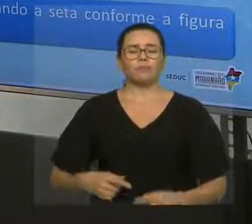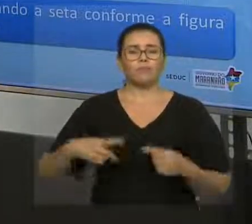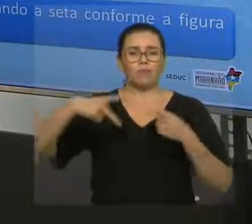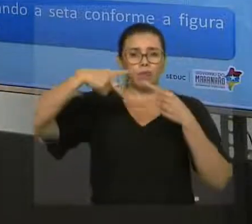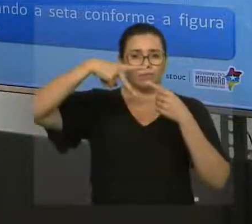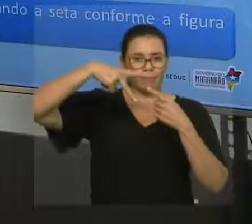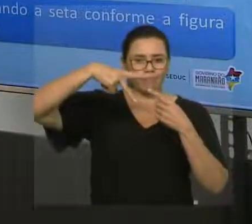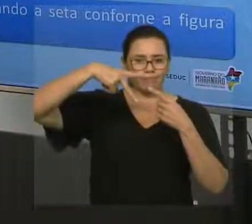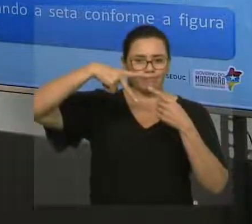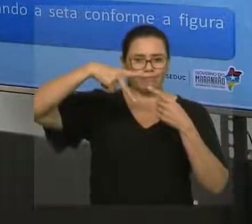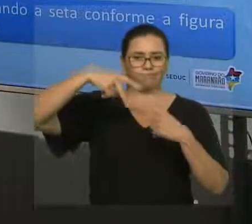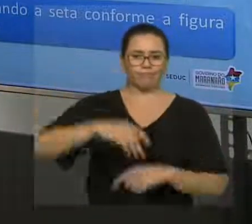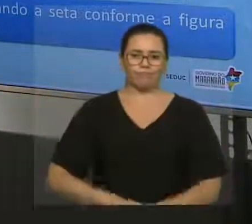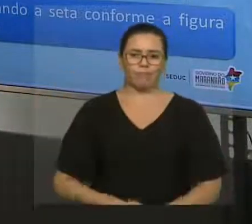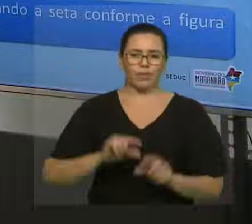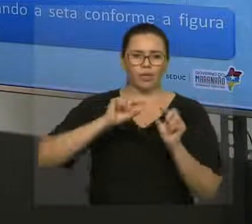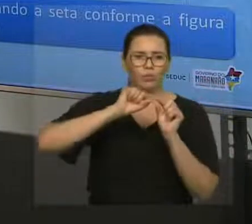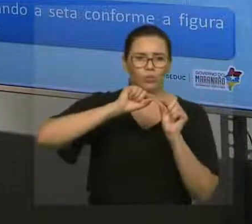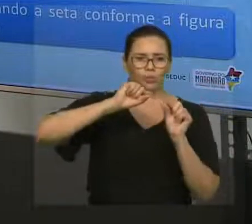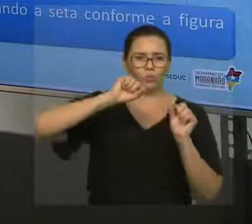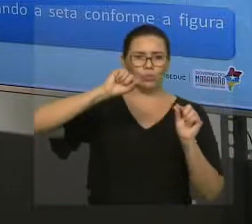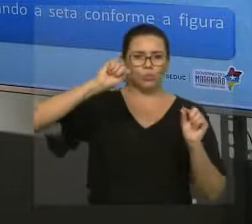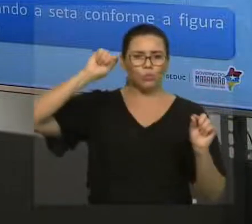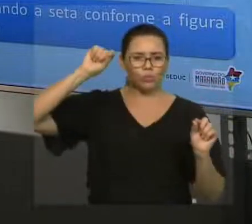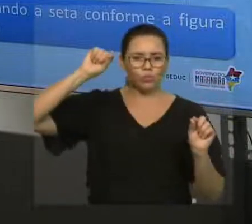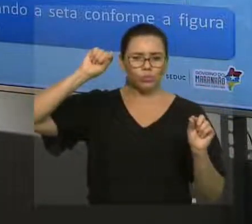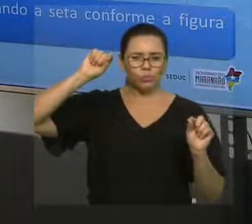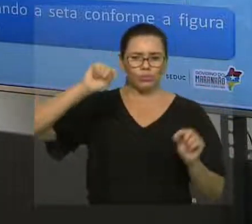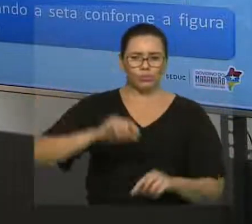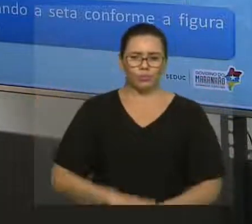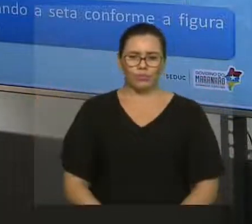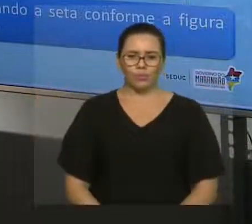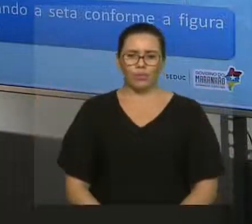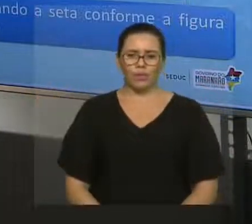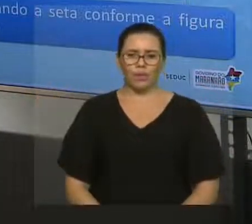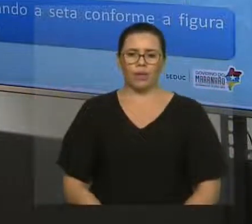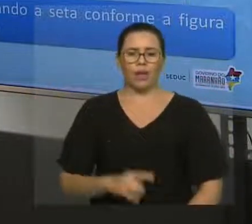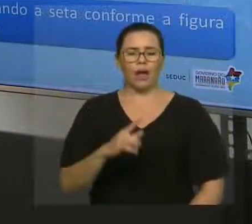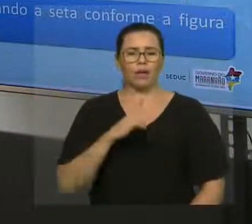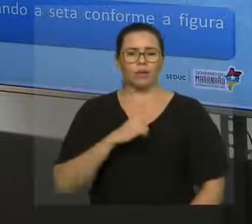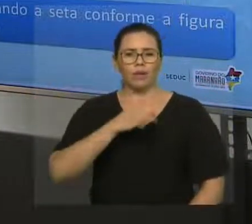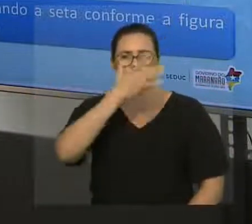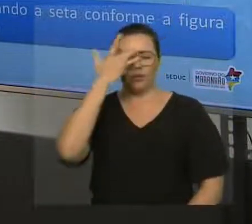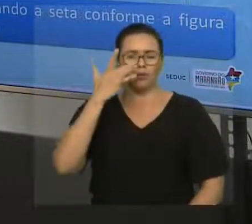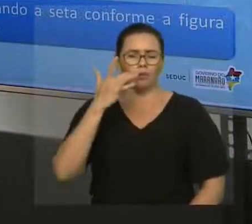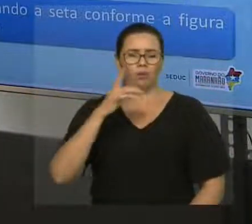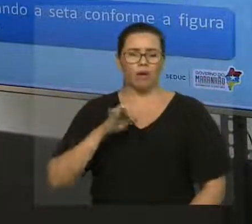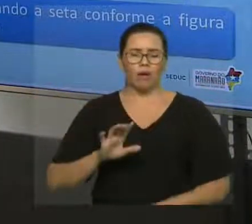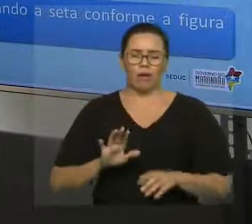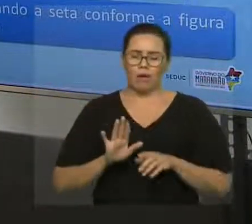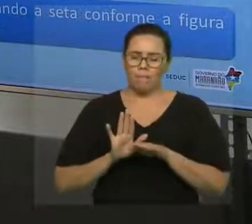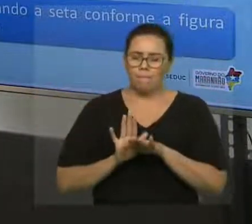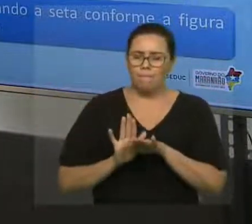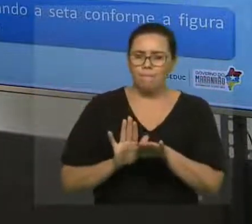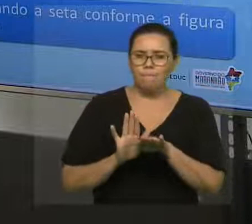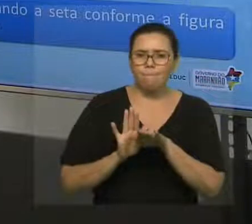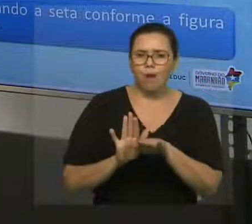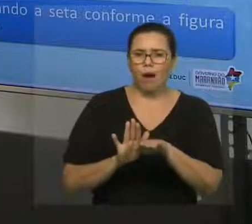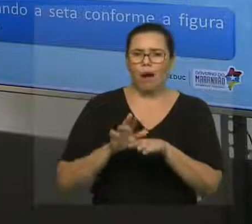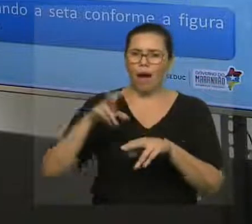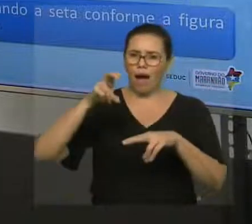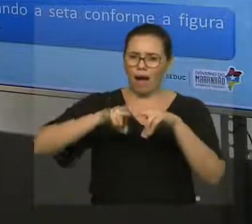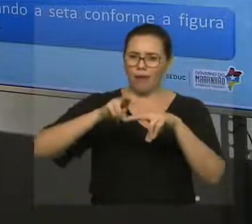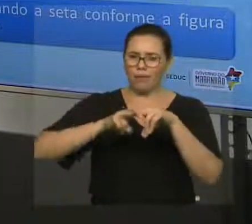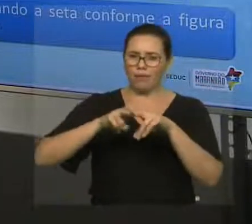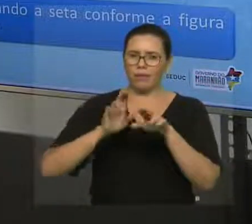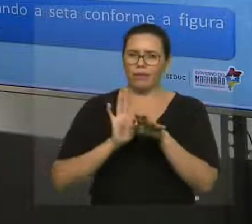Imagina que isso aqui é uma cadeira, por exemplo, e eu tenho uma pessoa puxando a cadeira para cá, e eu tenho uma pessoa puxando a cadeira para cá. Onde é que